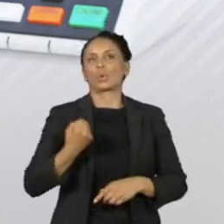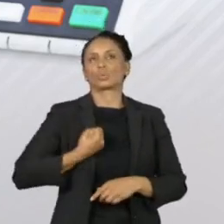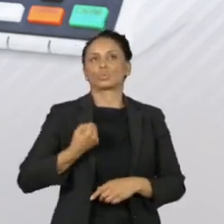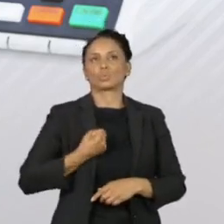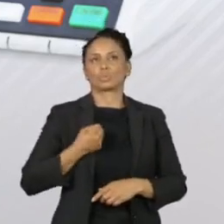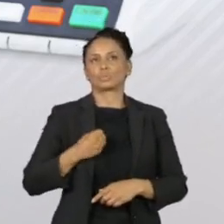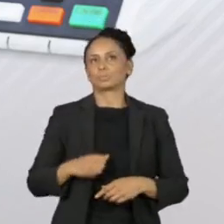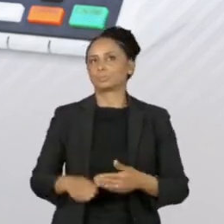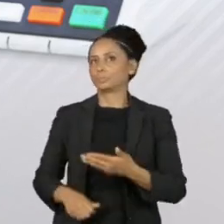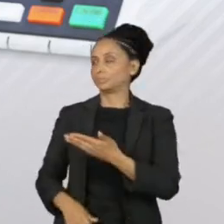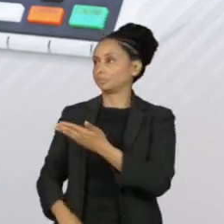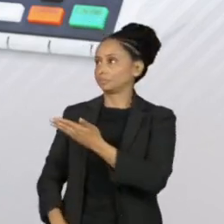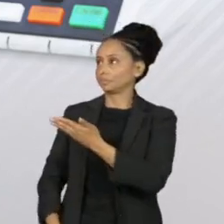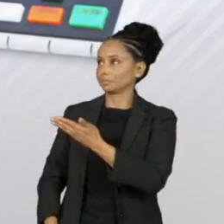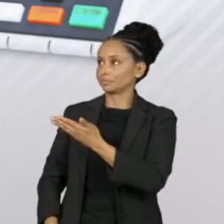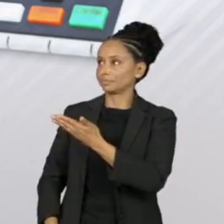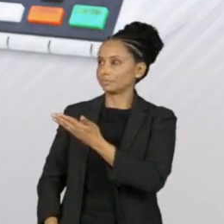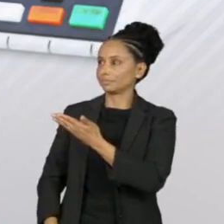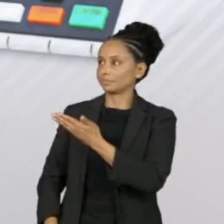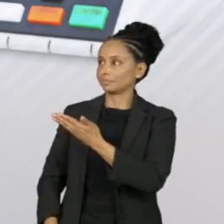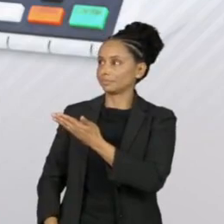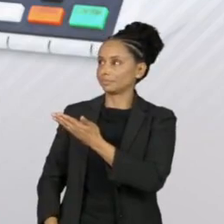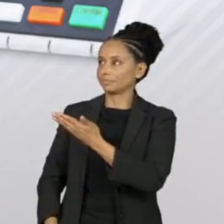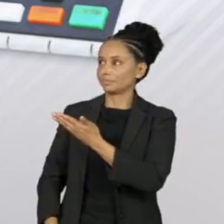-05327-2022. aí Obrigado.